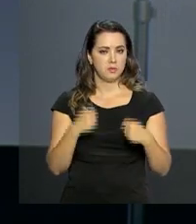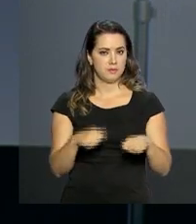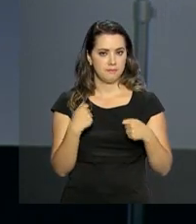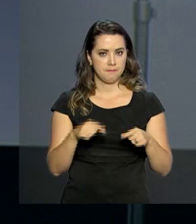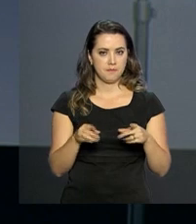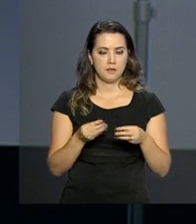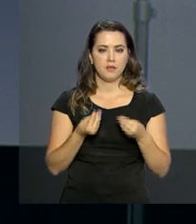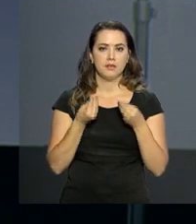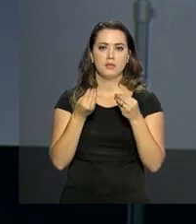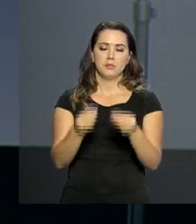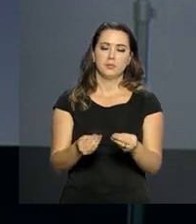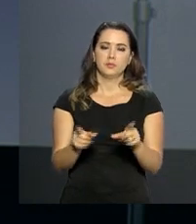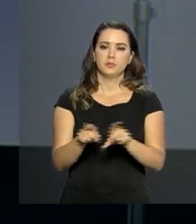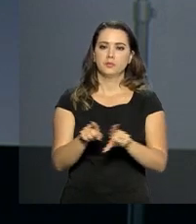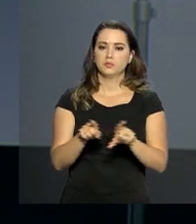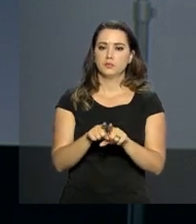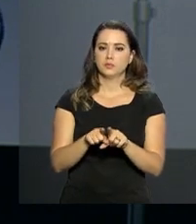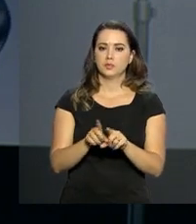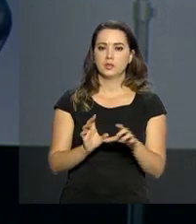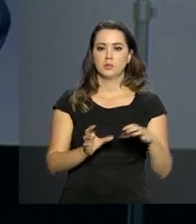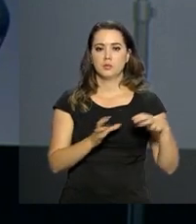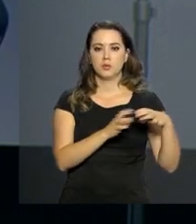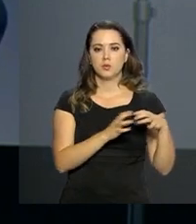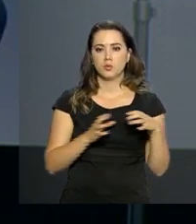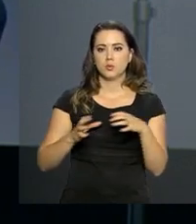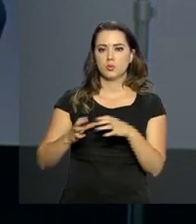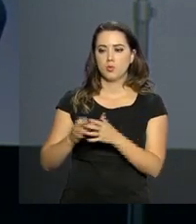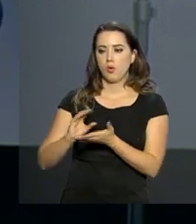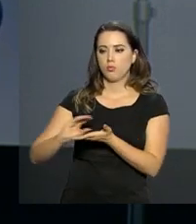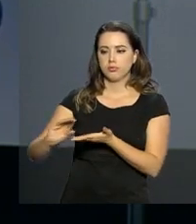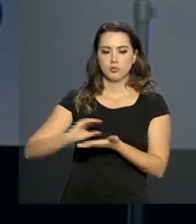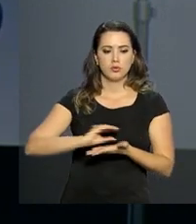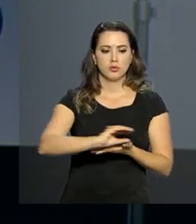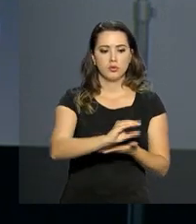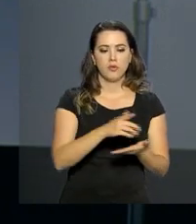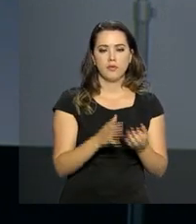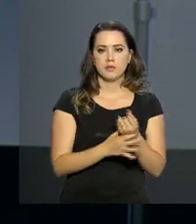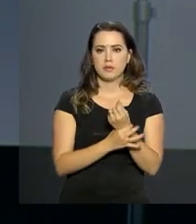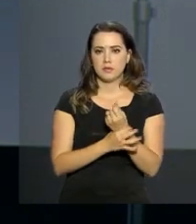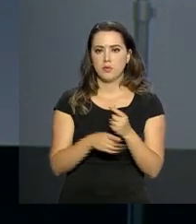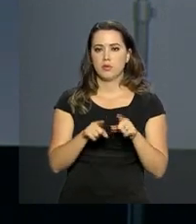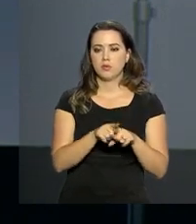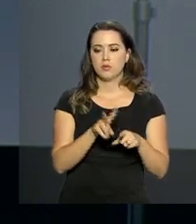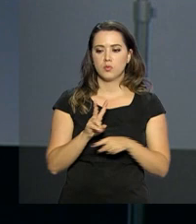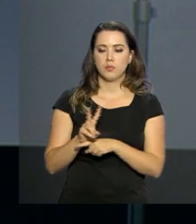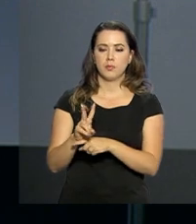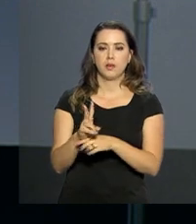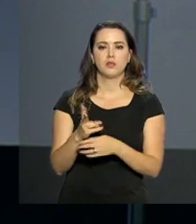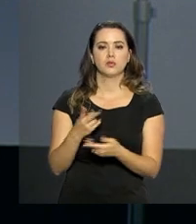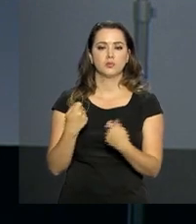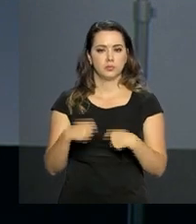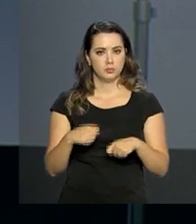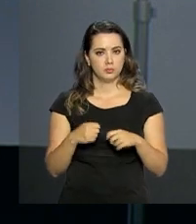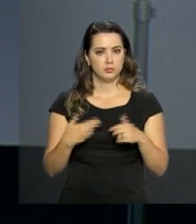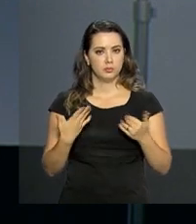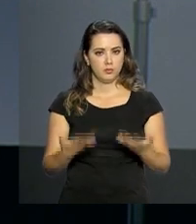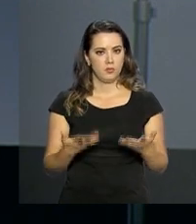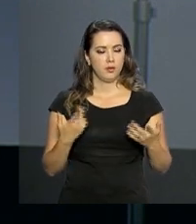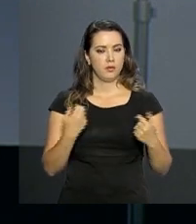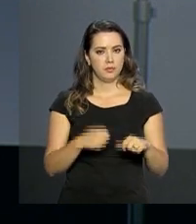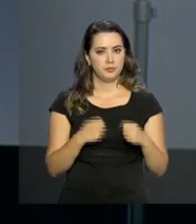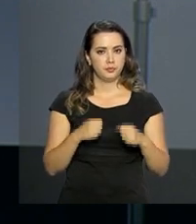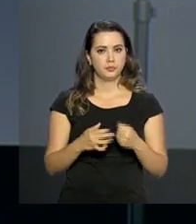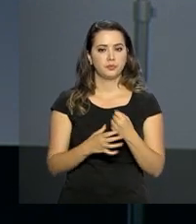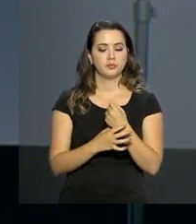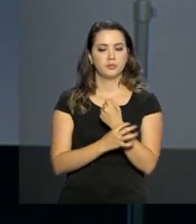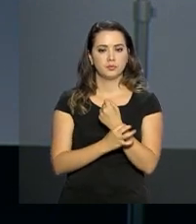concorrência também entre as fontes investidoras, o acesso ao investimento, a necessidade a se